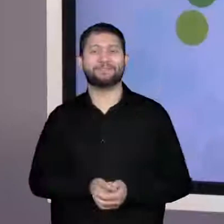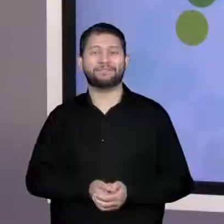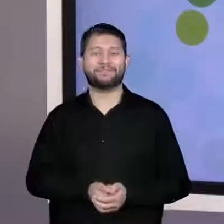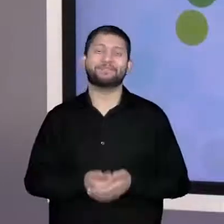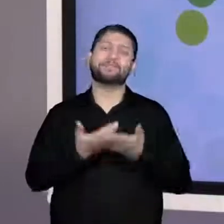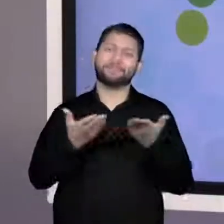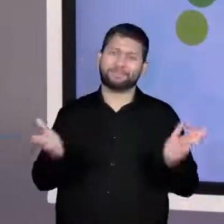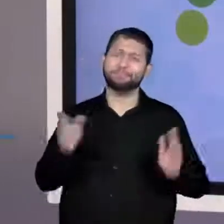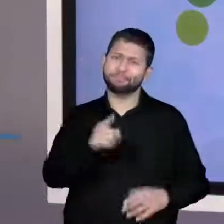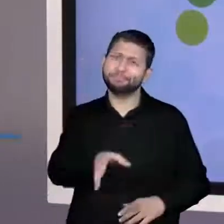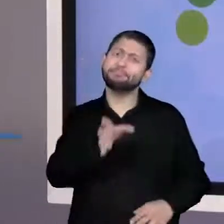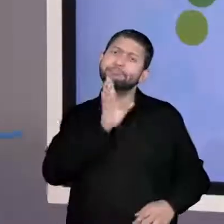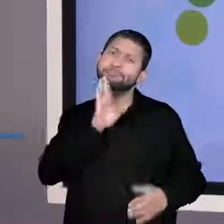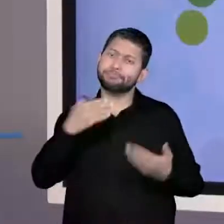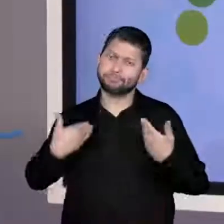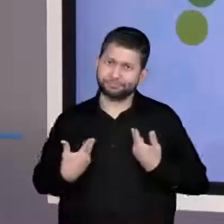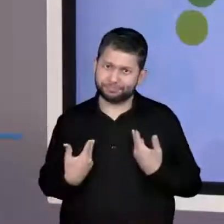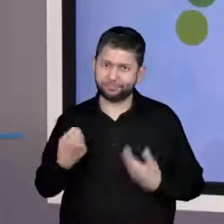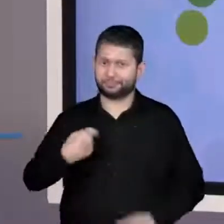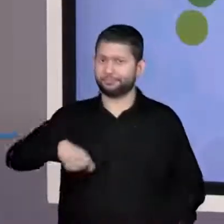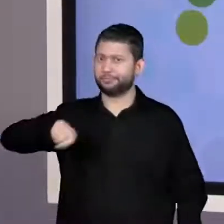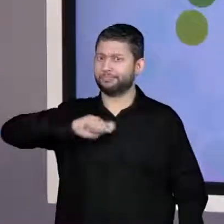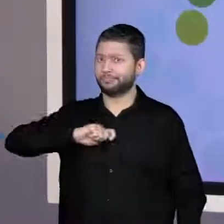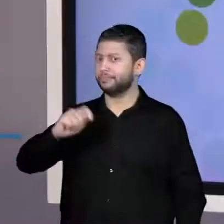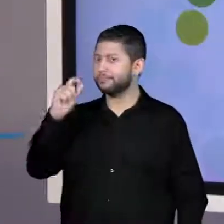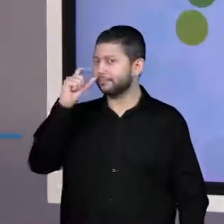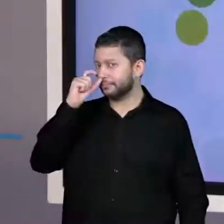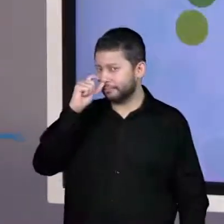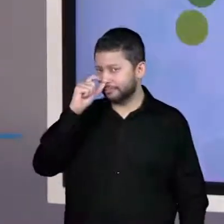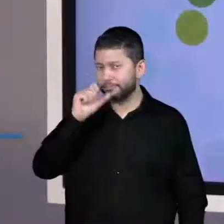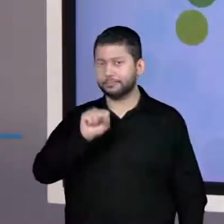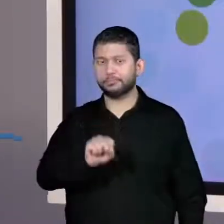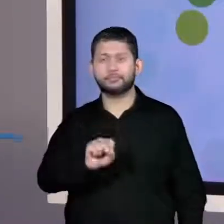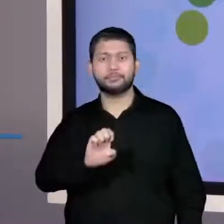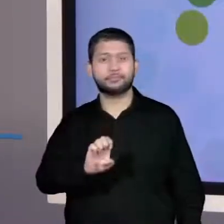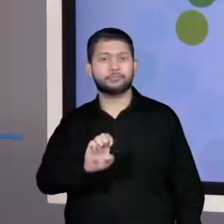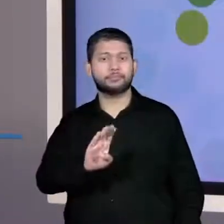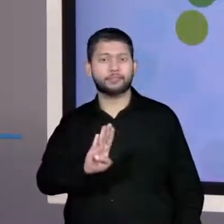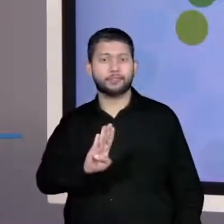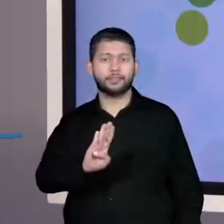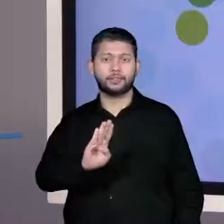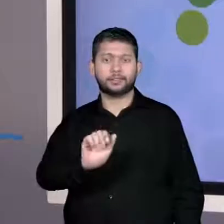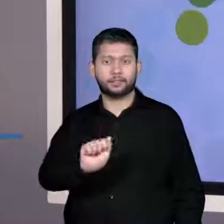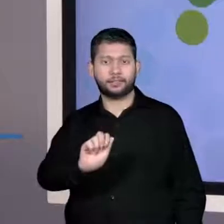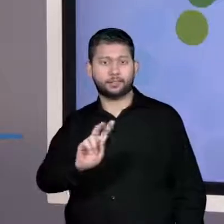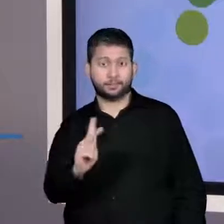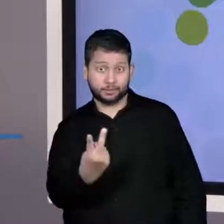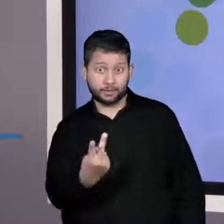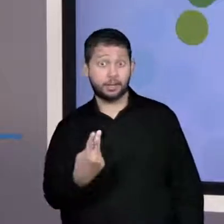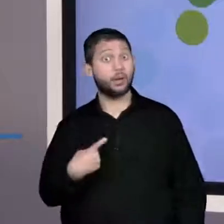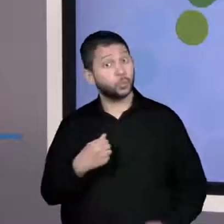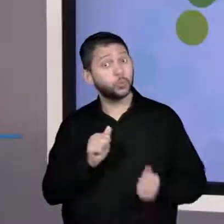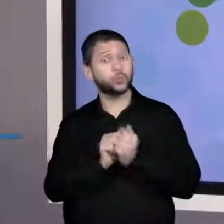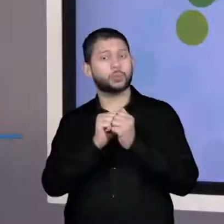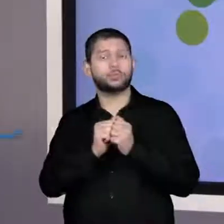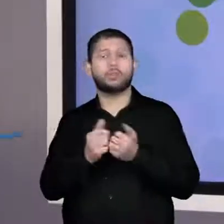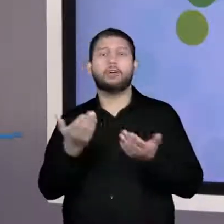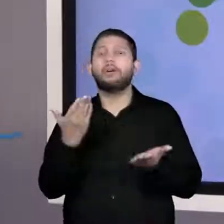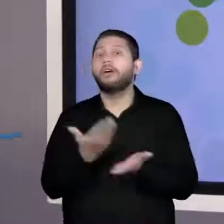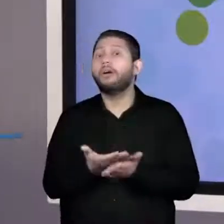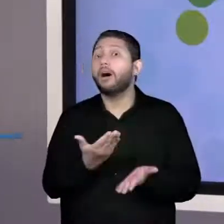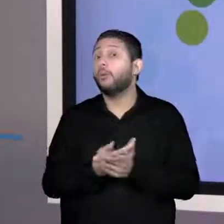Agora, já me conhecem, eu sou o professor Seba Nunes e estou com vocês mais uma vez aqui e agora para uma aula de